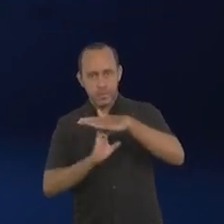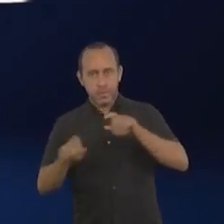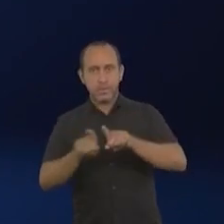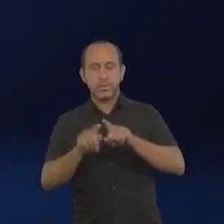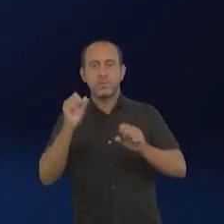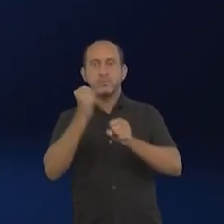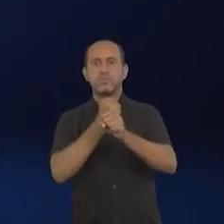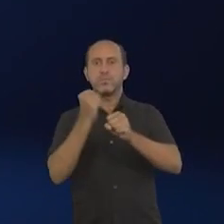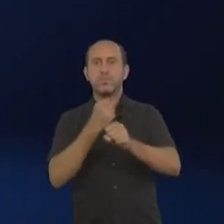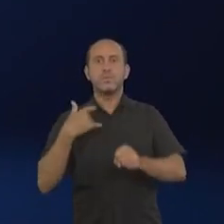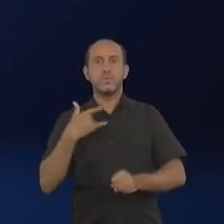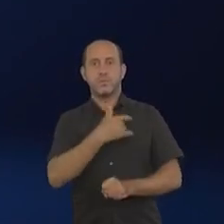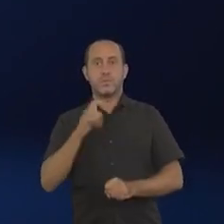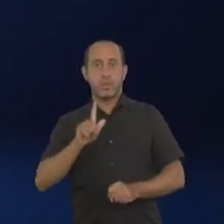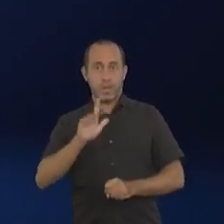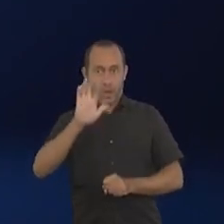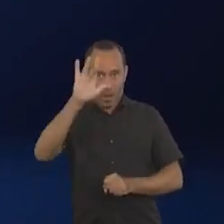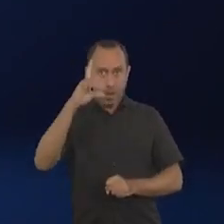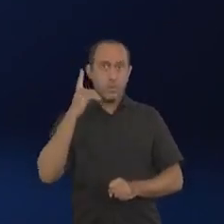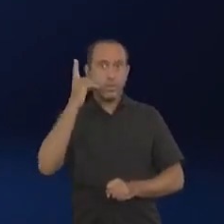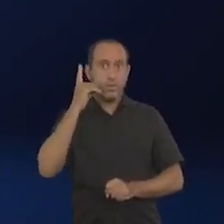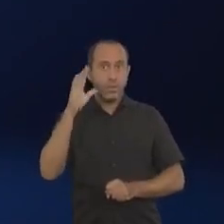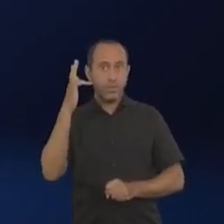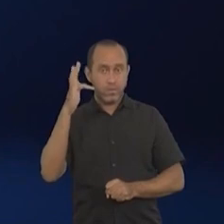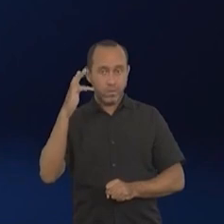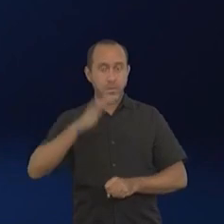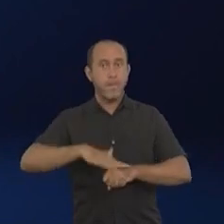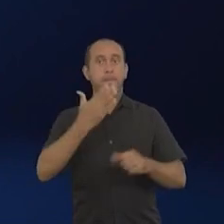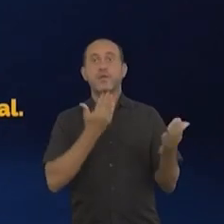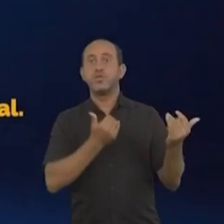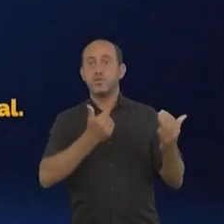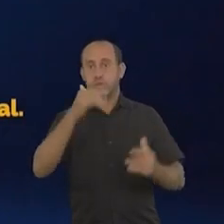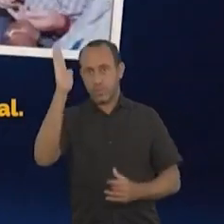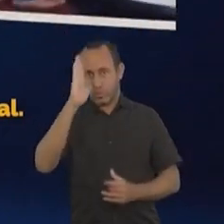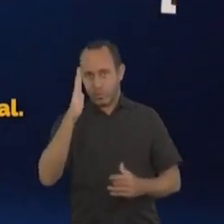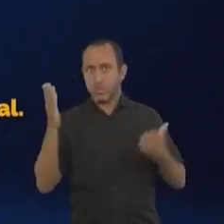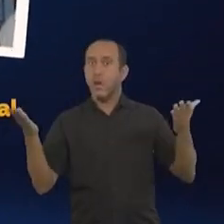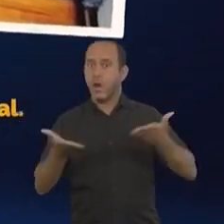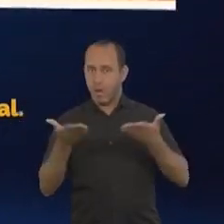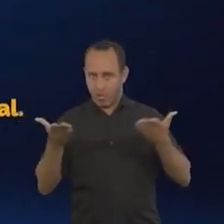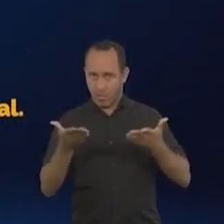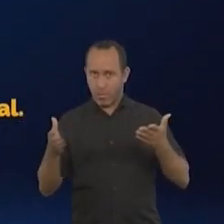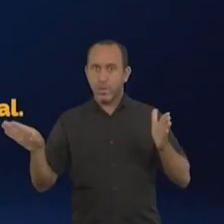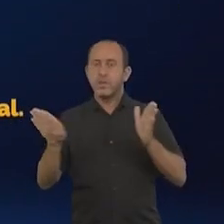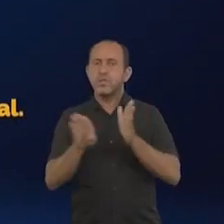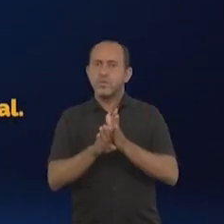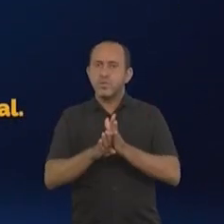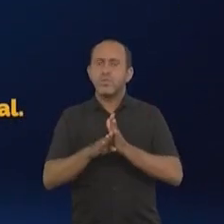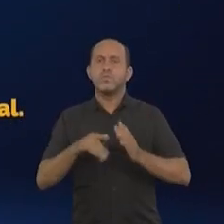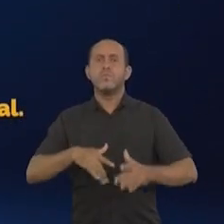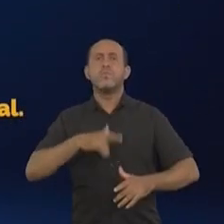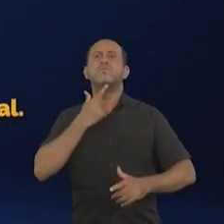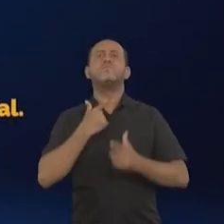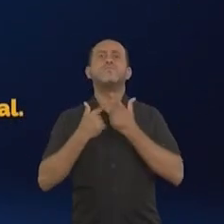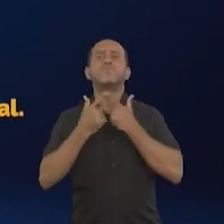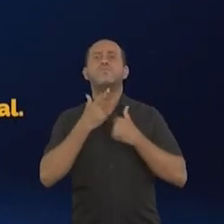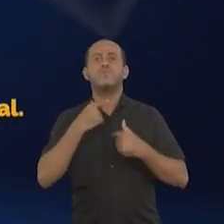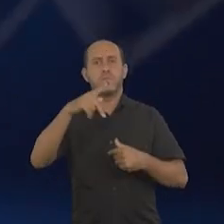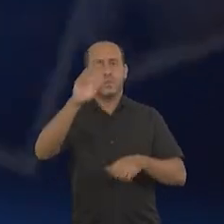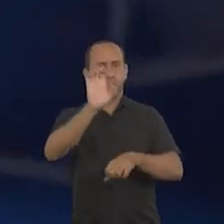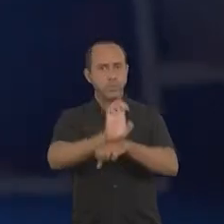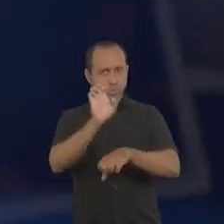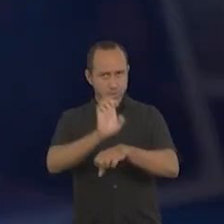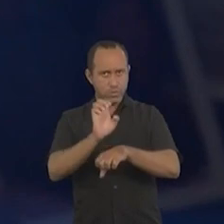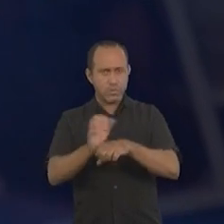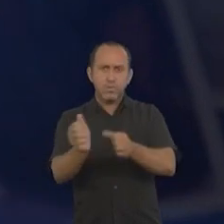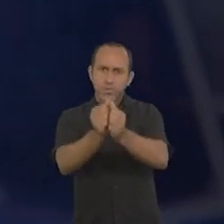Obras e Saúde em Lagarto. E o deputado federal mais jovem do Brasil. Agora, chego com a mesma disposição para ser o seu estadual.